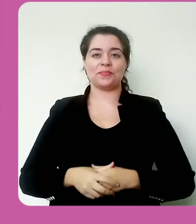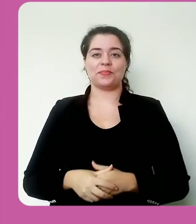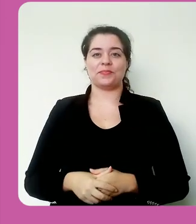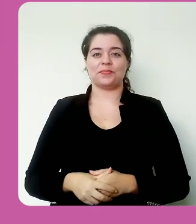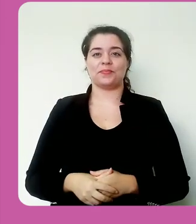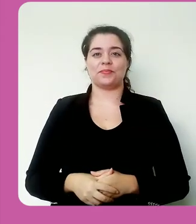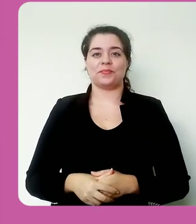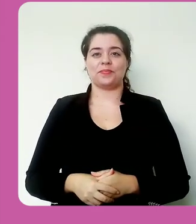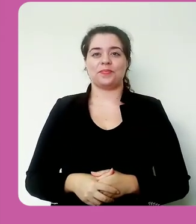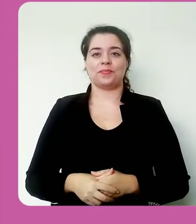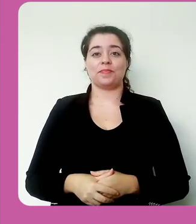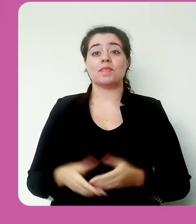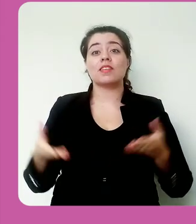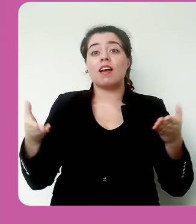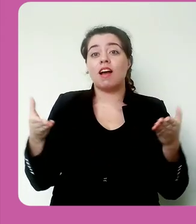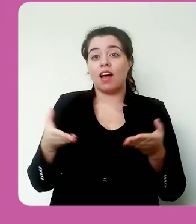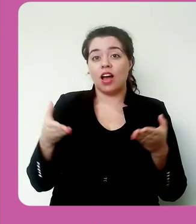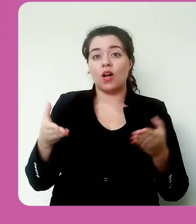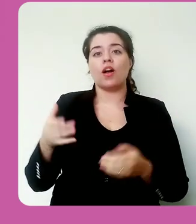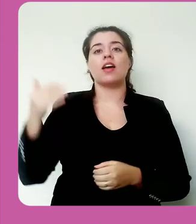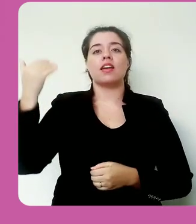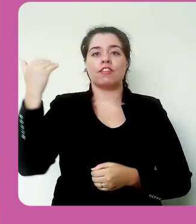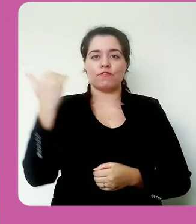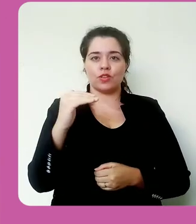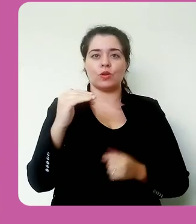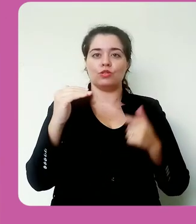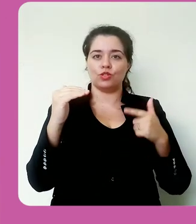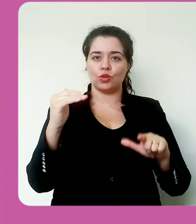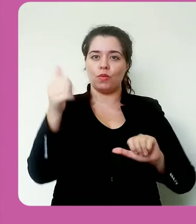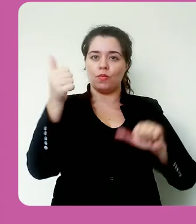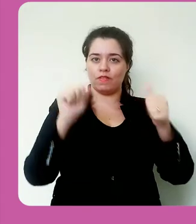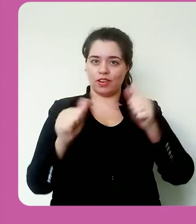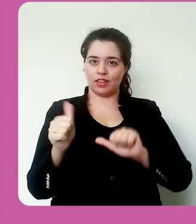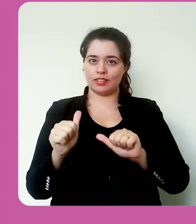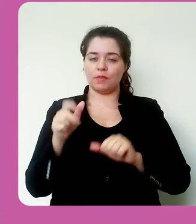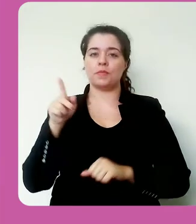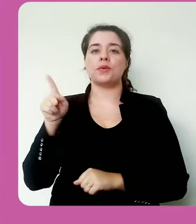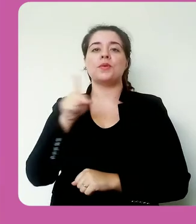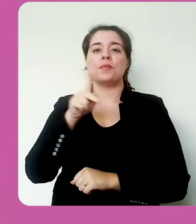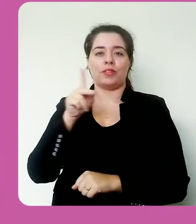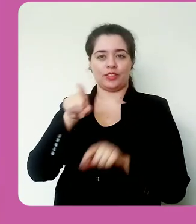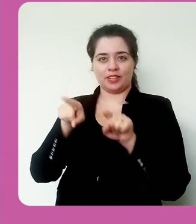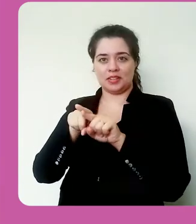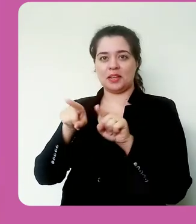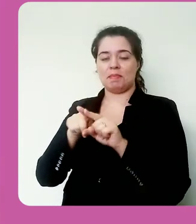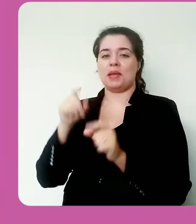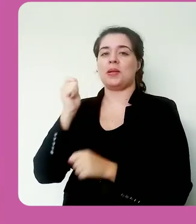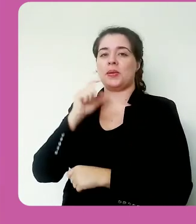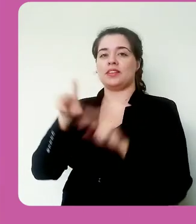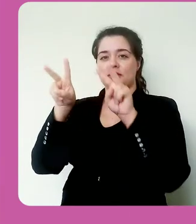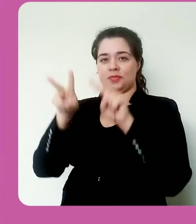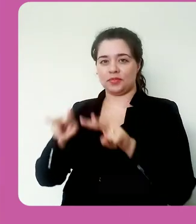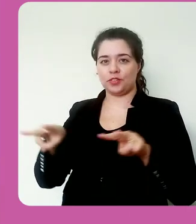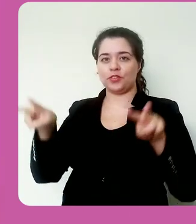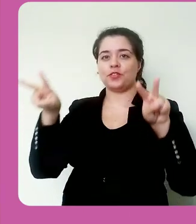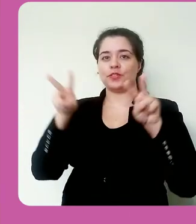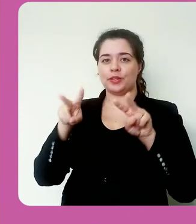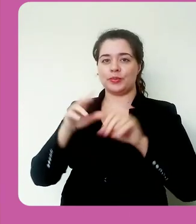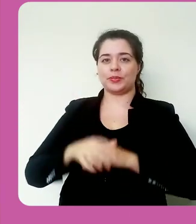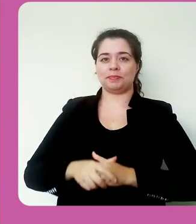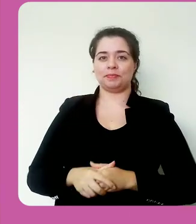Então, agora eu enviei para avaliação e o professor também consegue visualizar